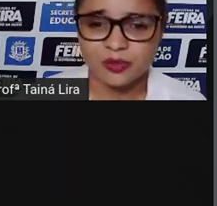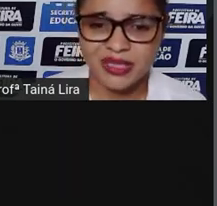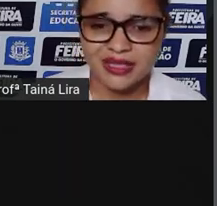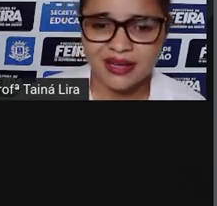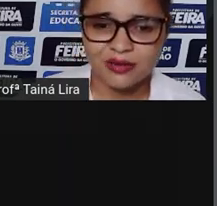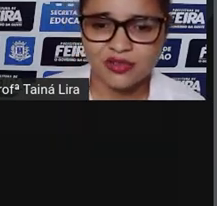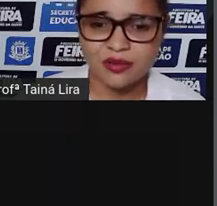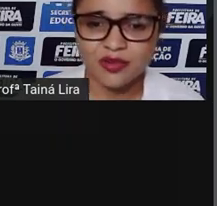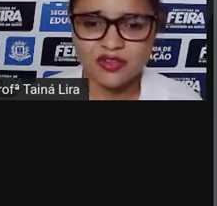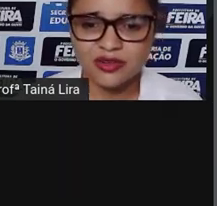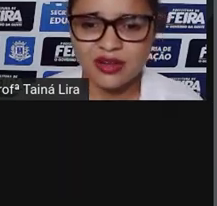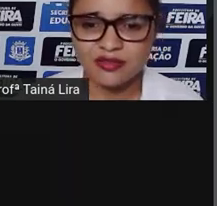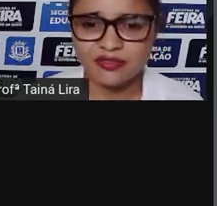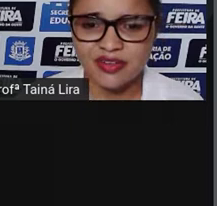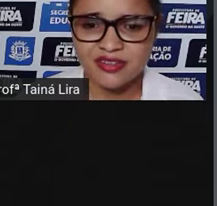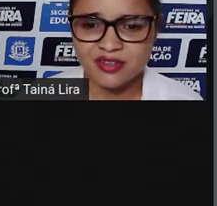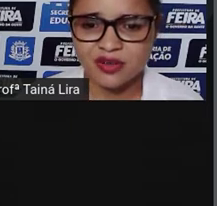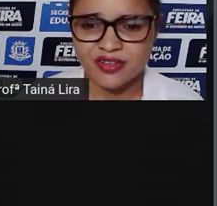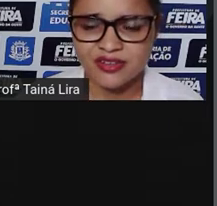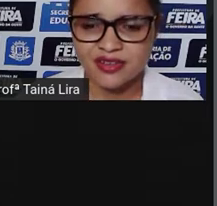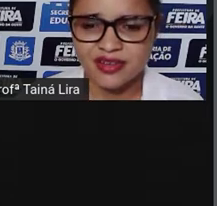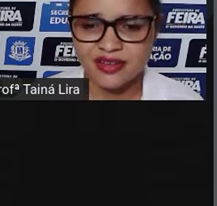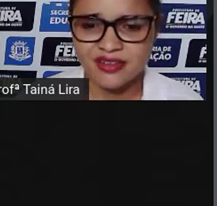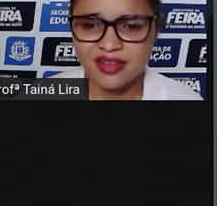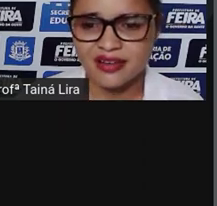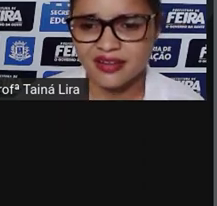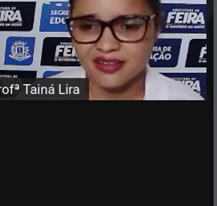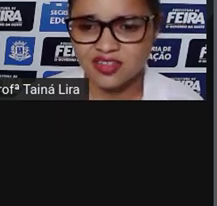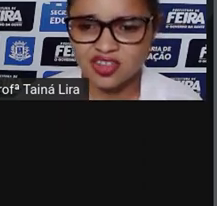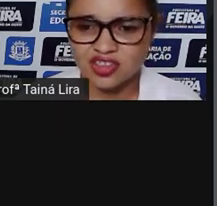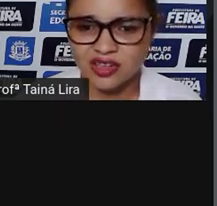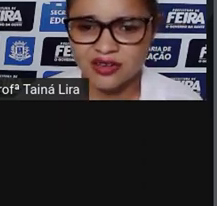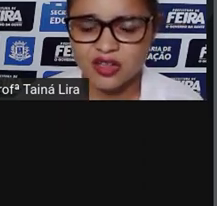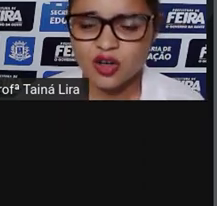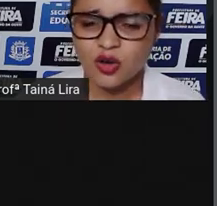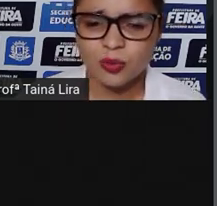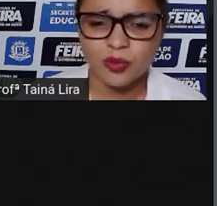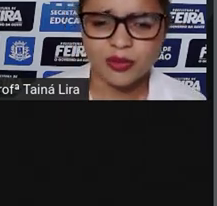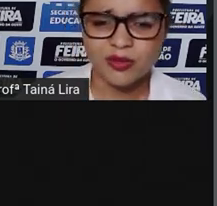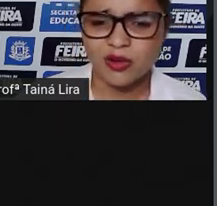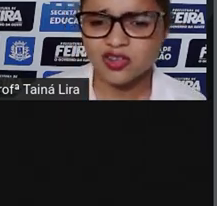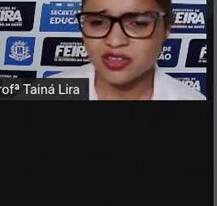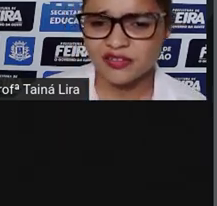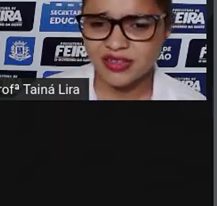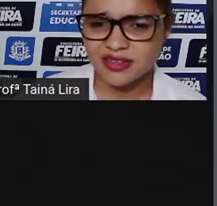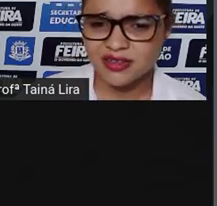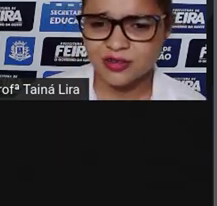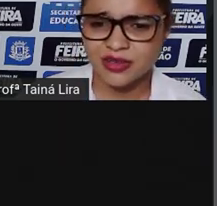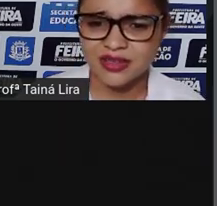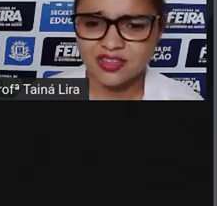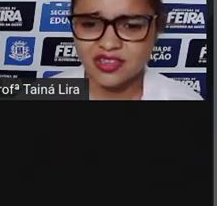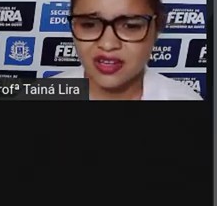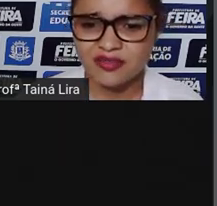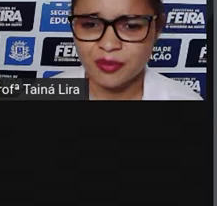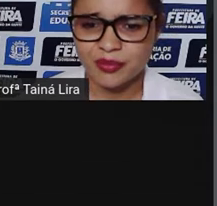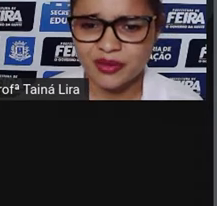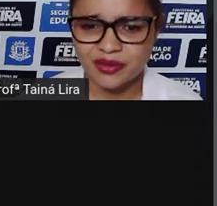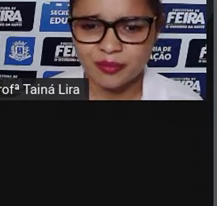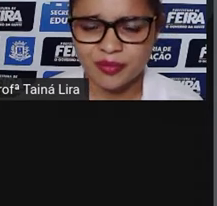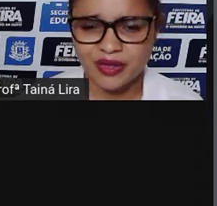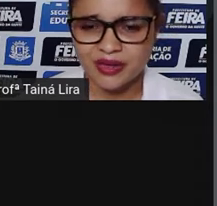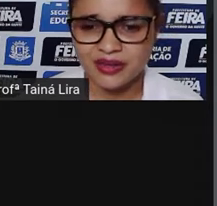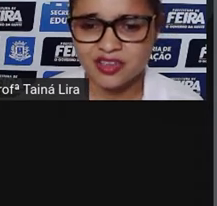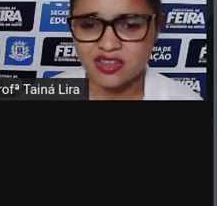Os espetáculos emocionavam e faziam novas ideias a quem assistia. O público gostava tanto que deixava